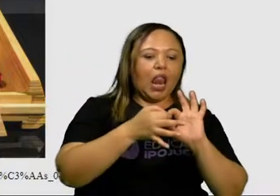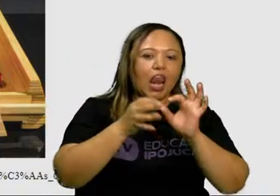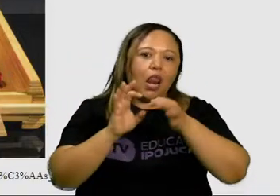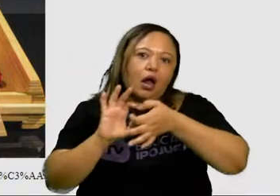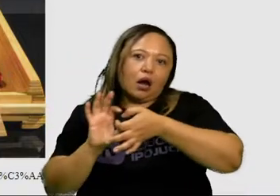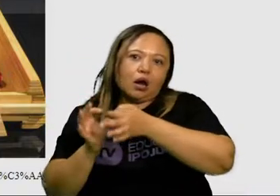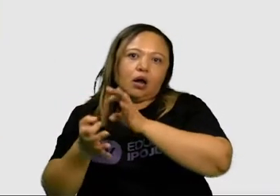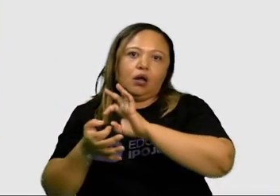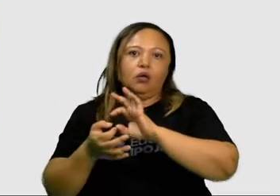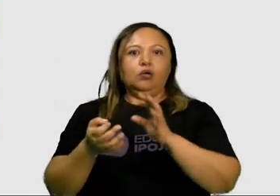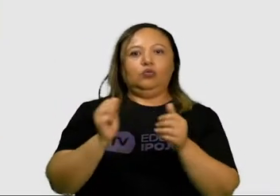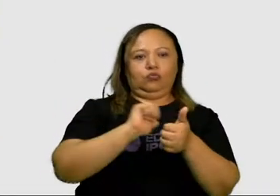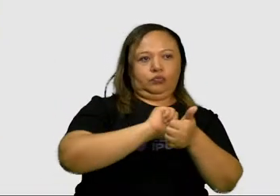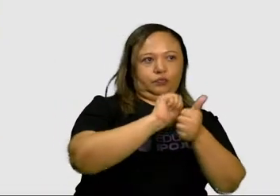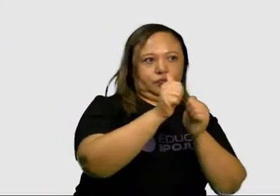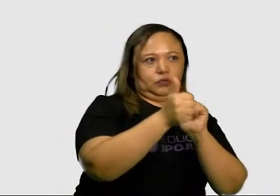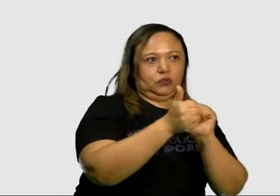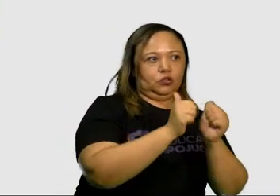jogo e esporte.